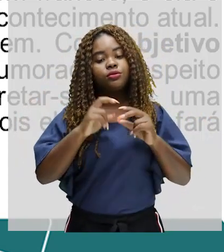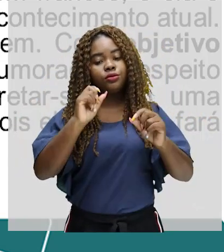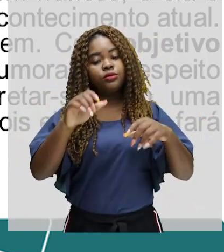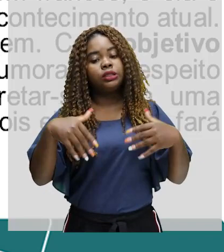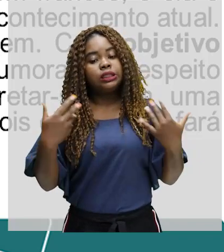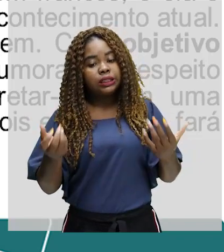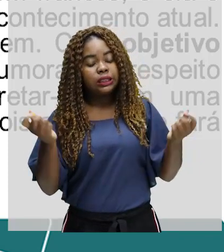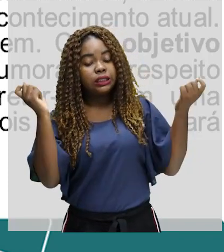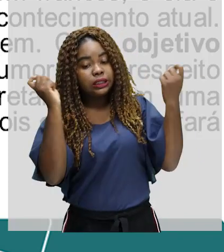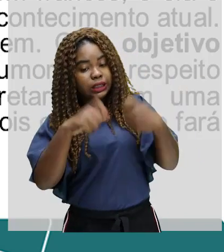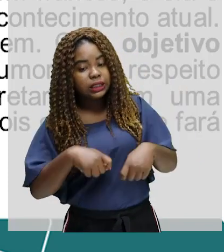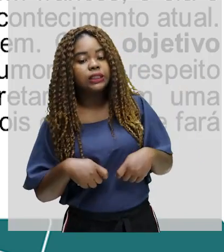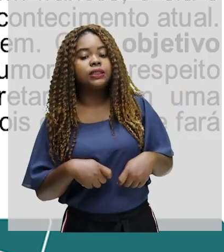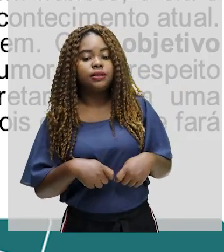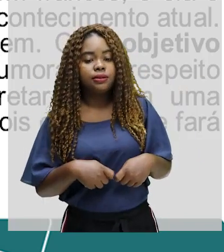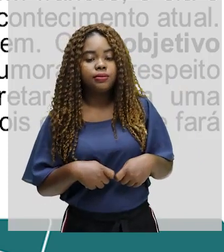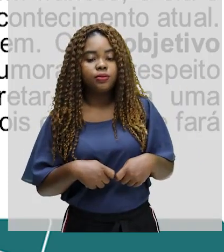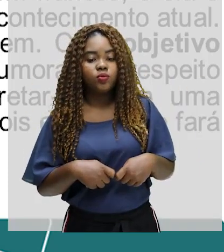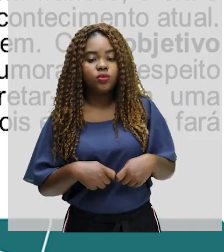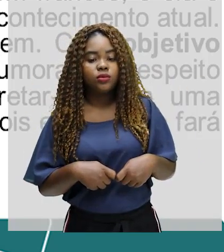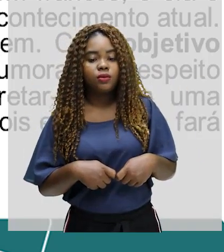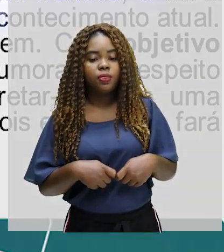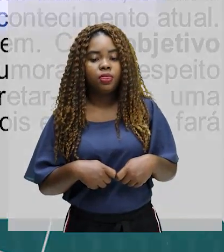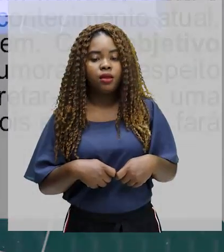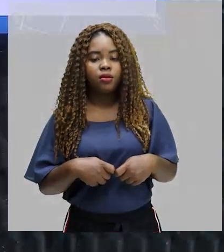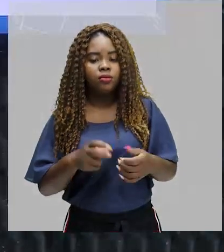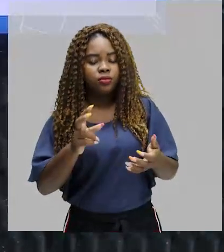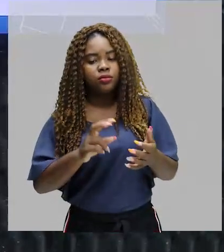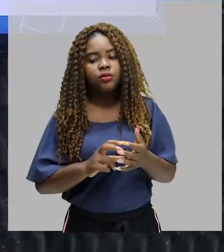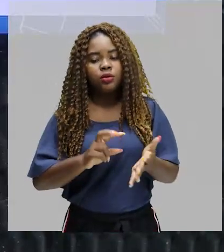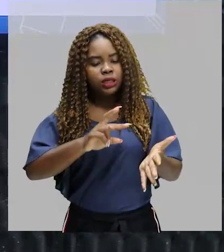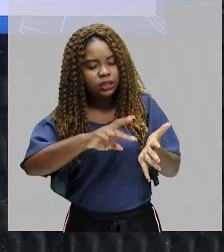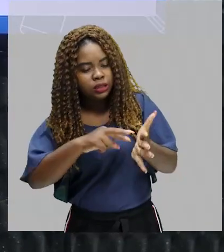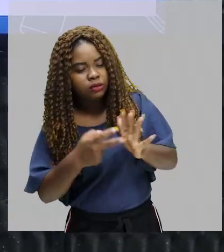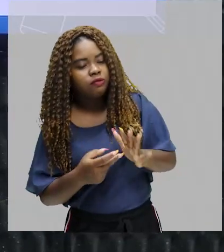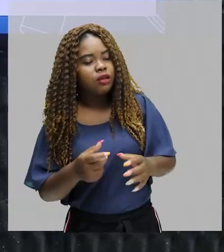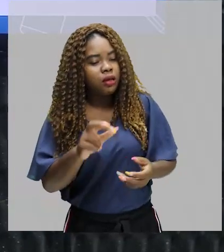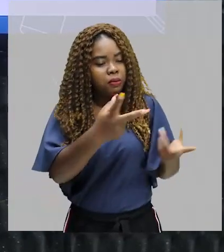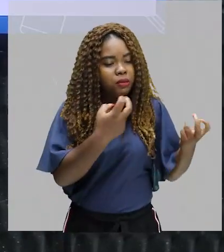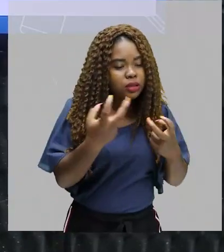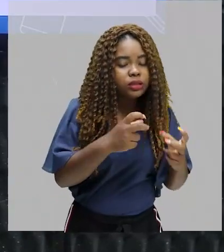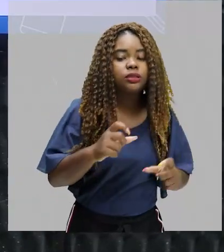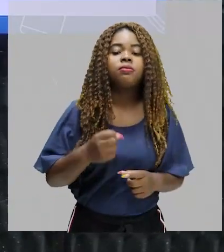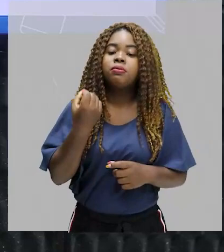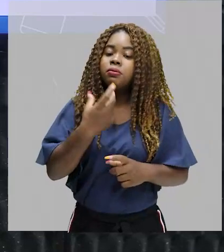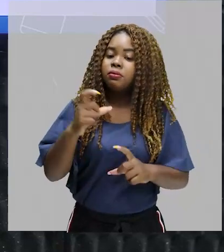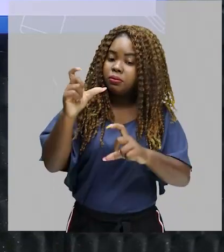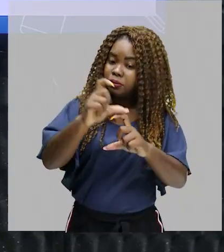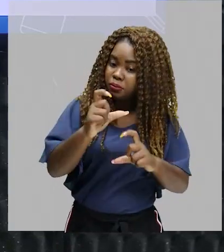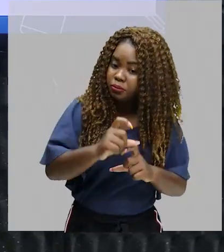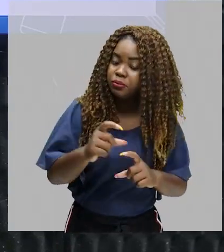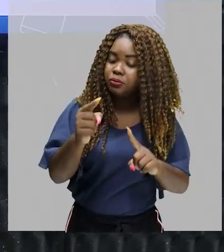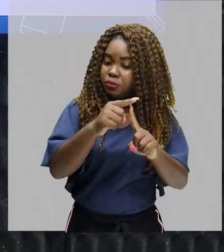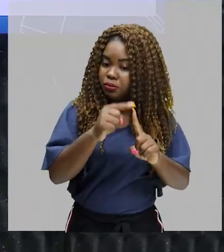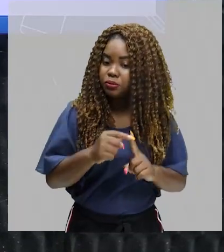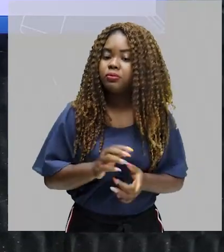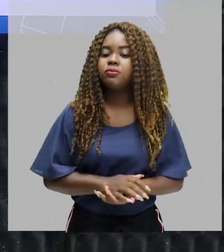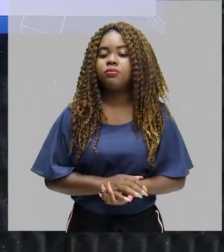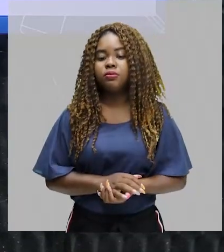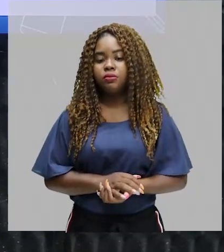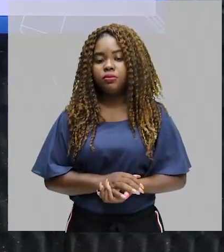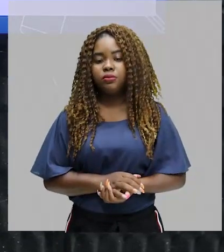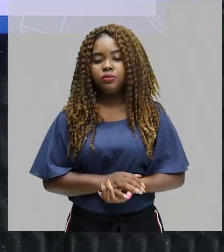-se bem uma charge, basta estar antenada aos acontecimentos presentes. Pois ela sempre fará referência a temas atuais.